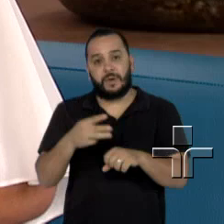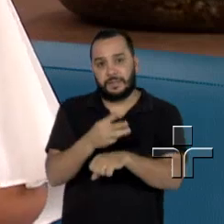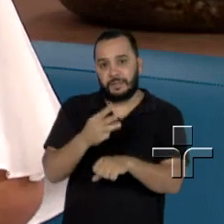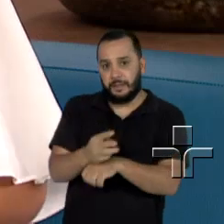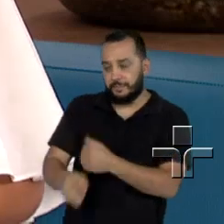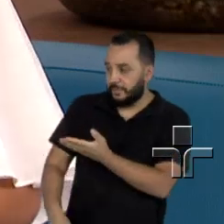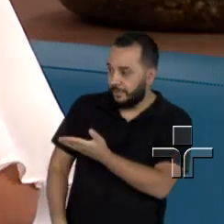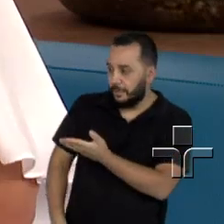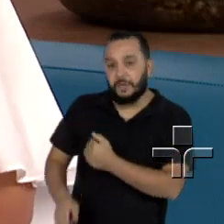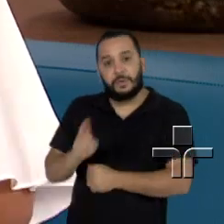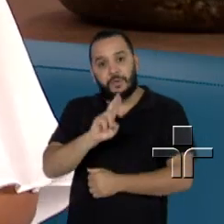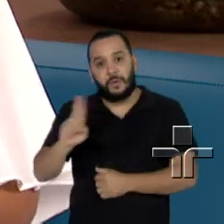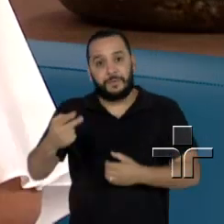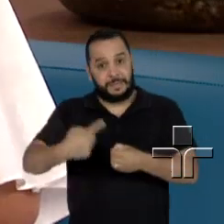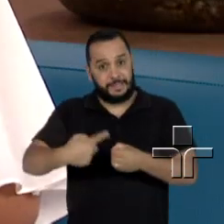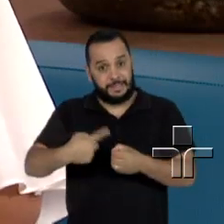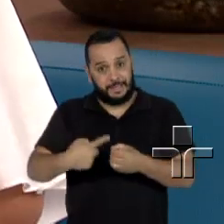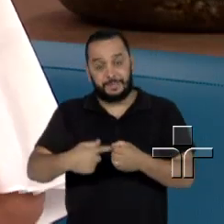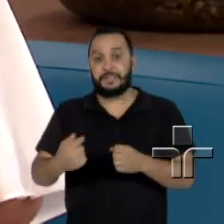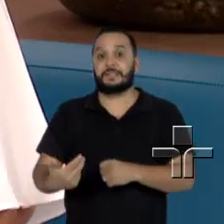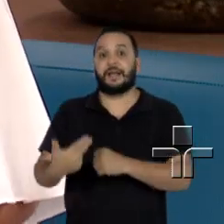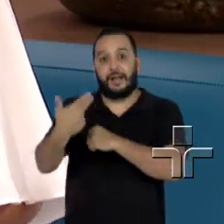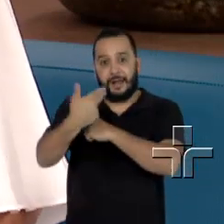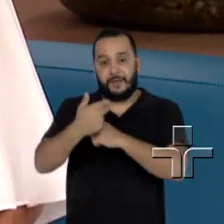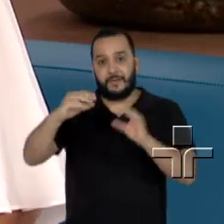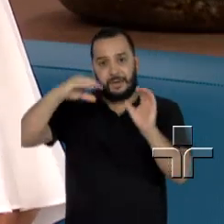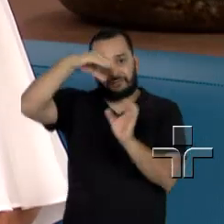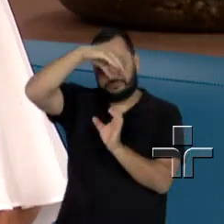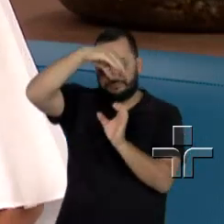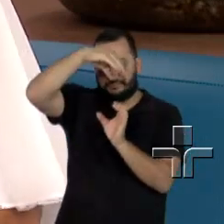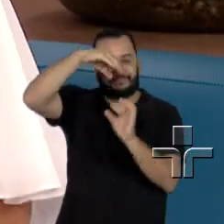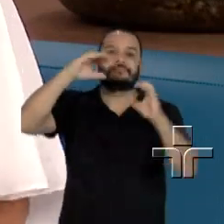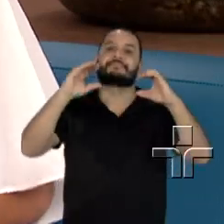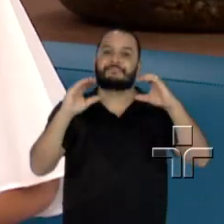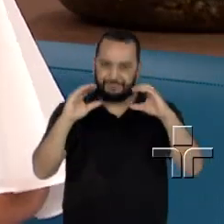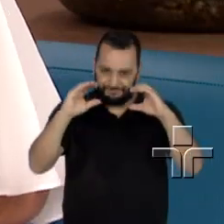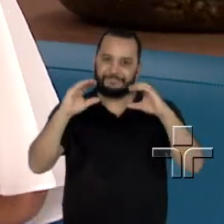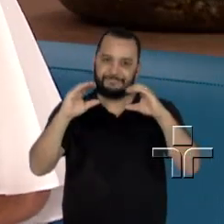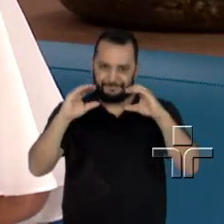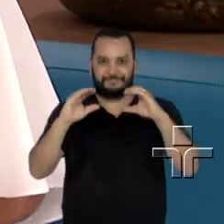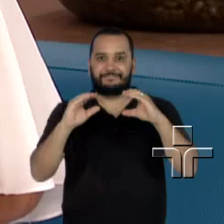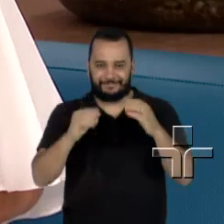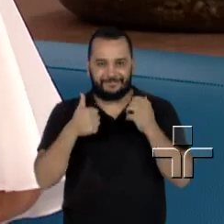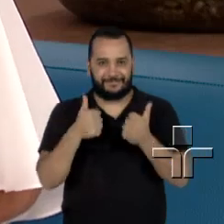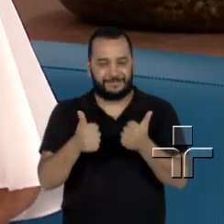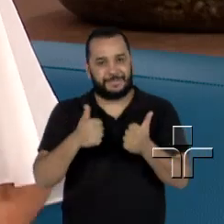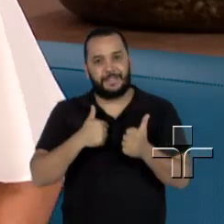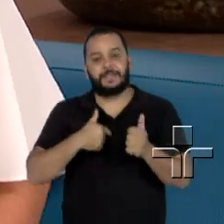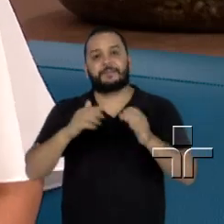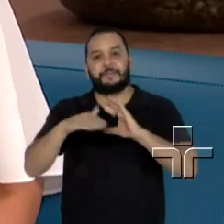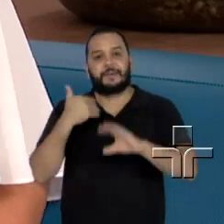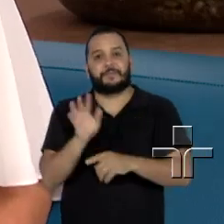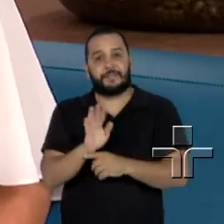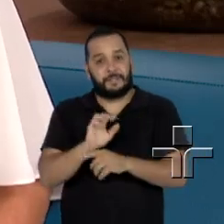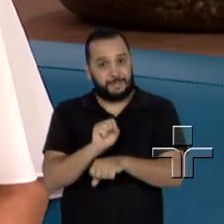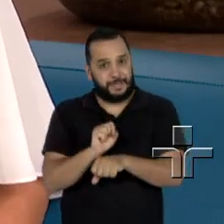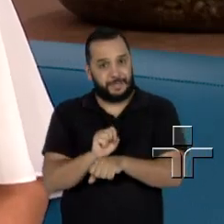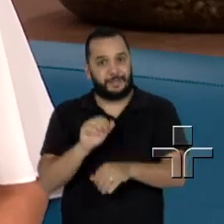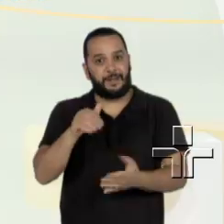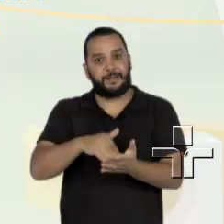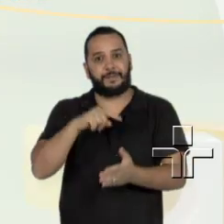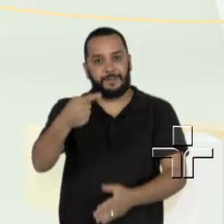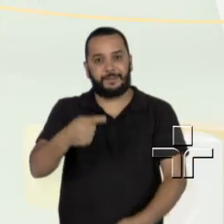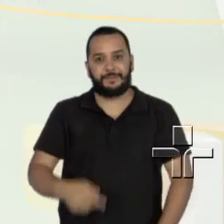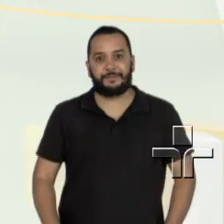cidade. Ah, e precisa gravar na horizontal, tá? Mande seu vídeo que estamos esperando. Até a próxima.